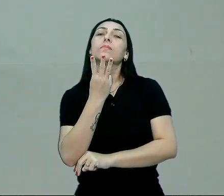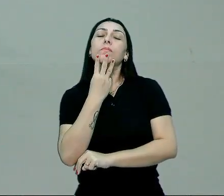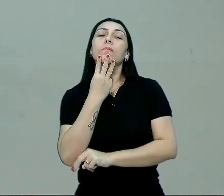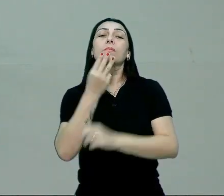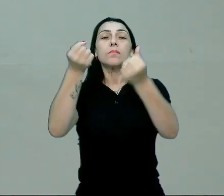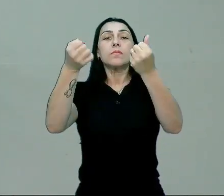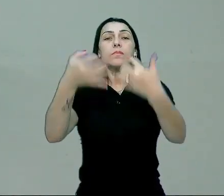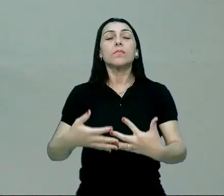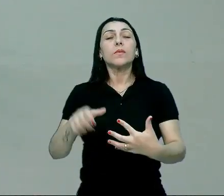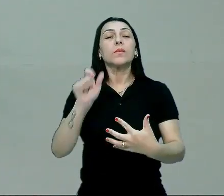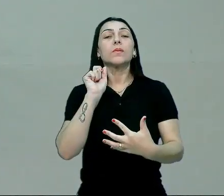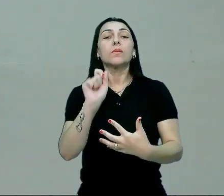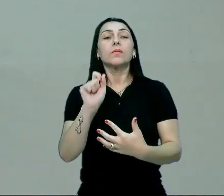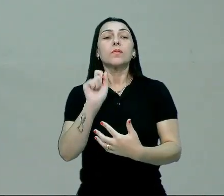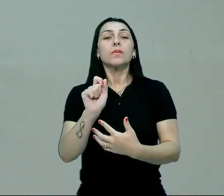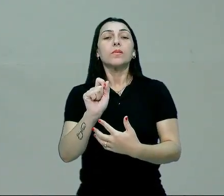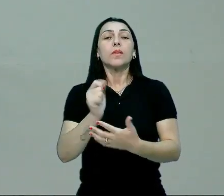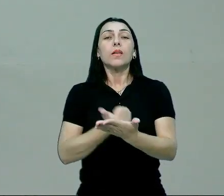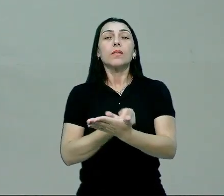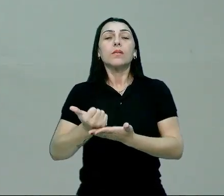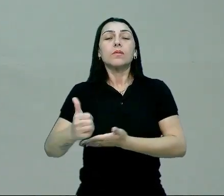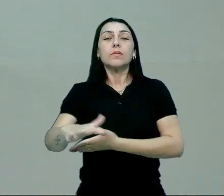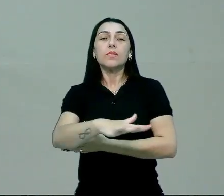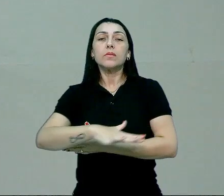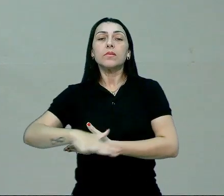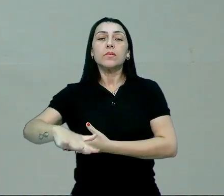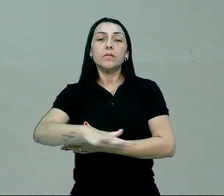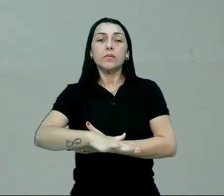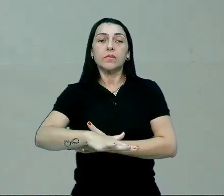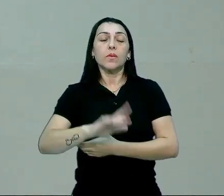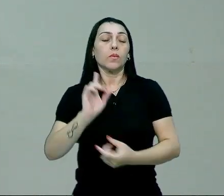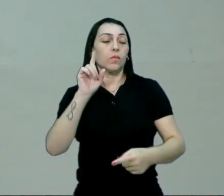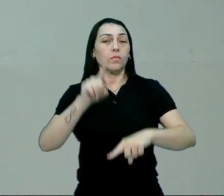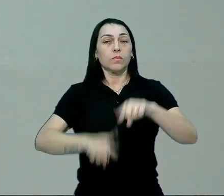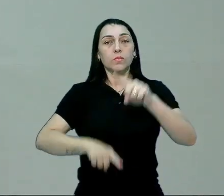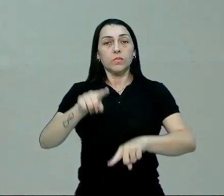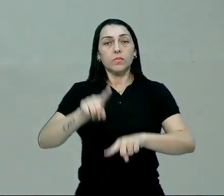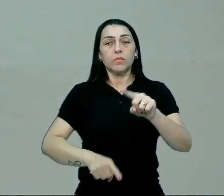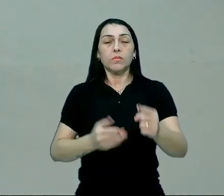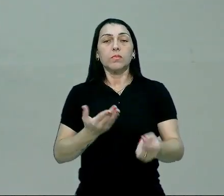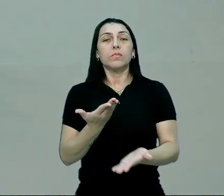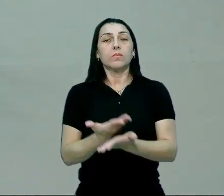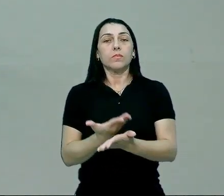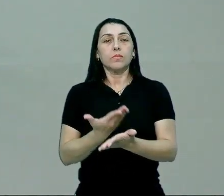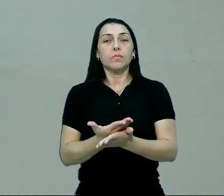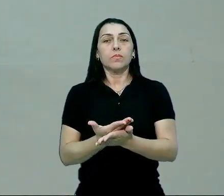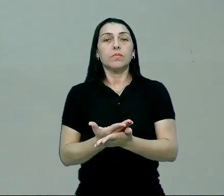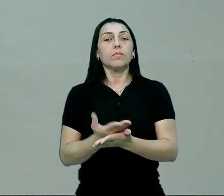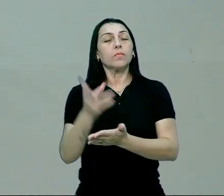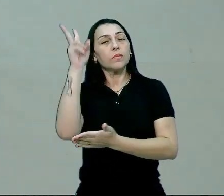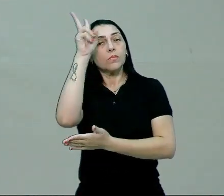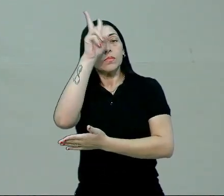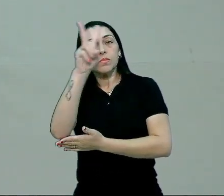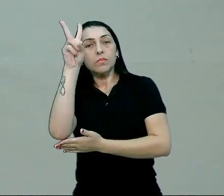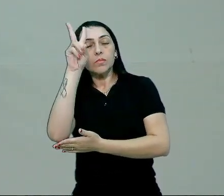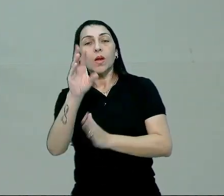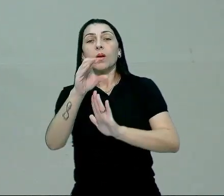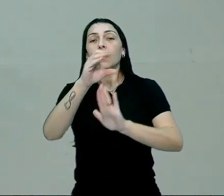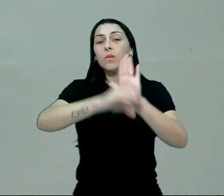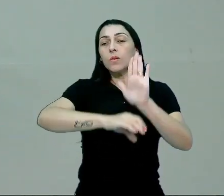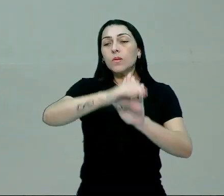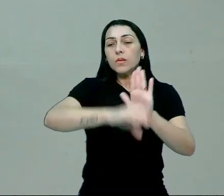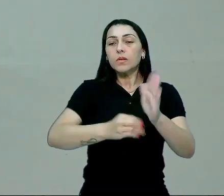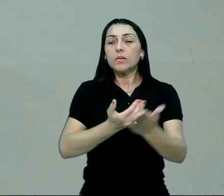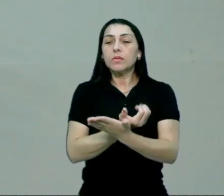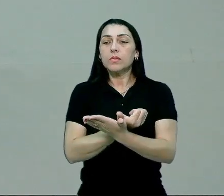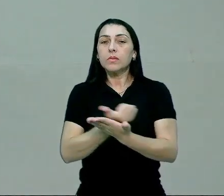denominou de ação social o seu objeto de estudo. Vamos relembrar o conceito de